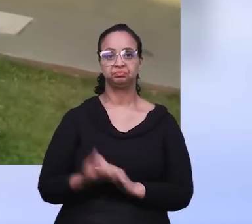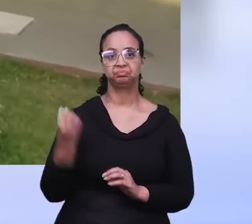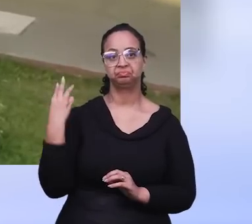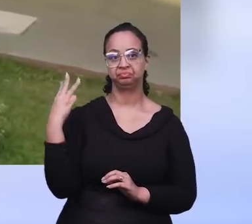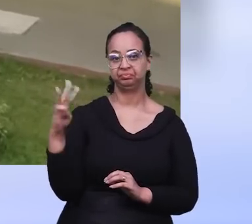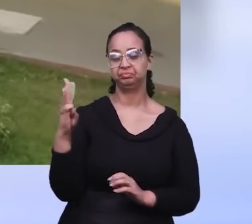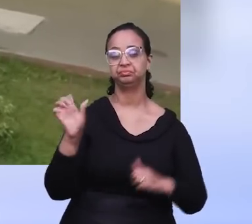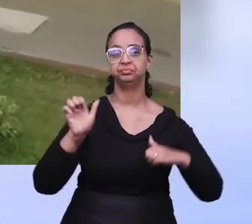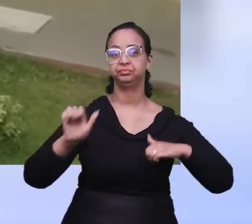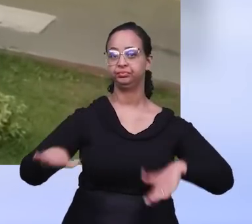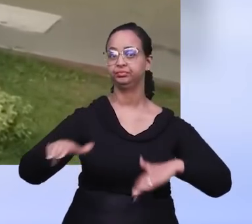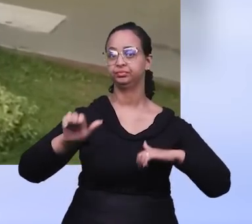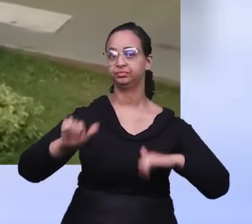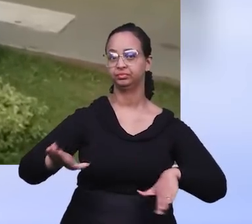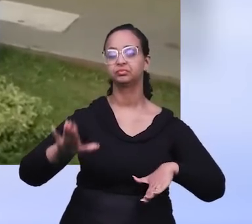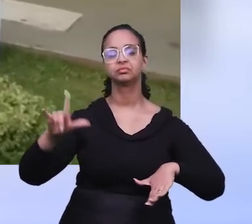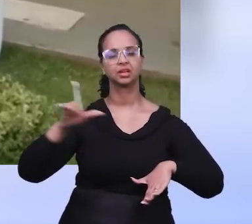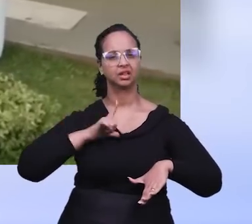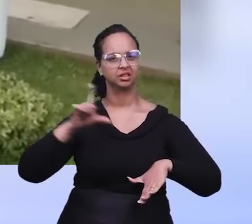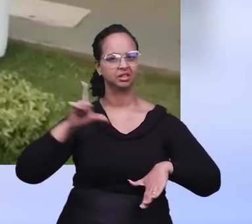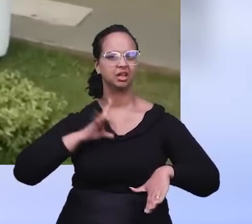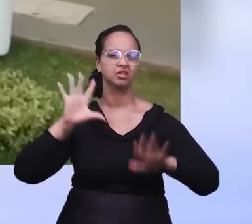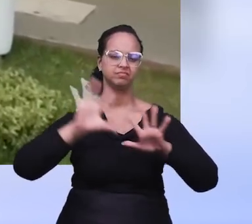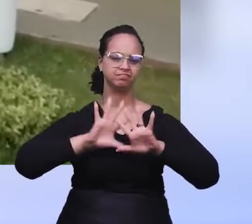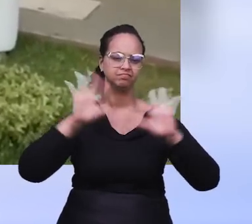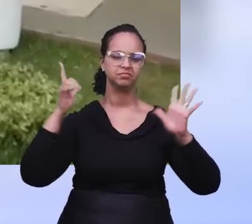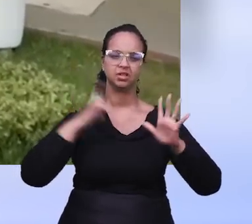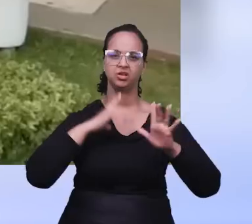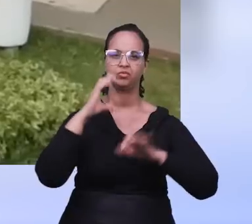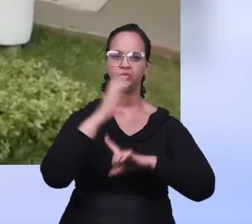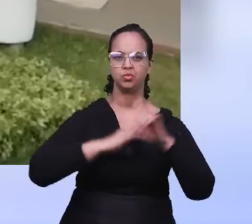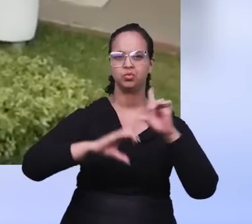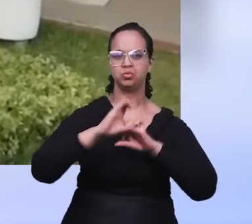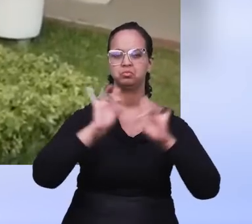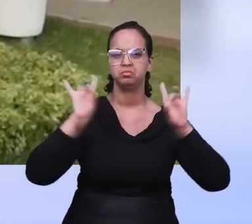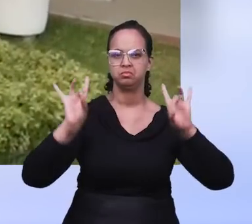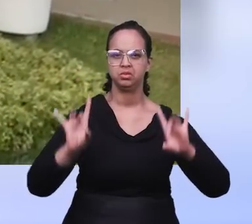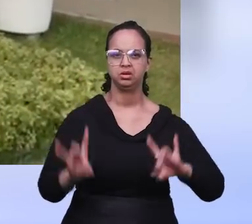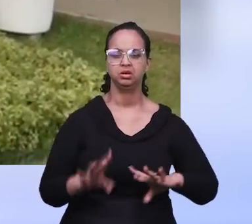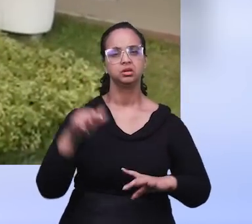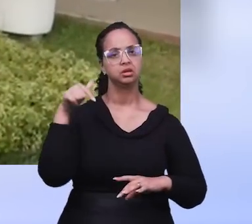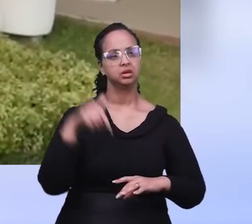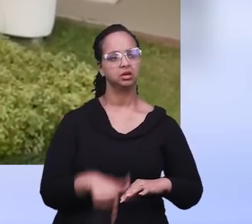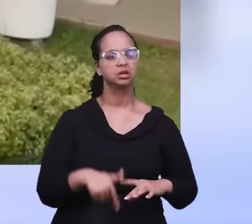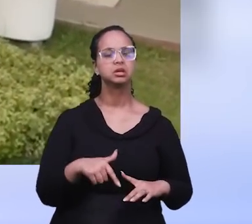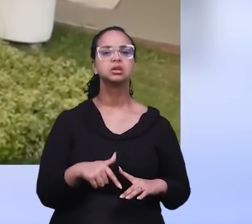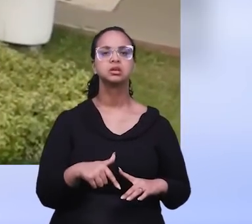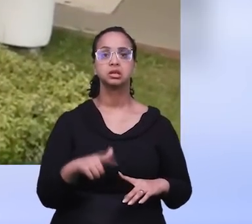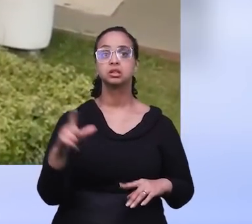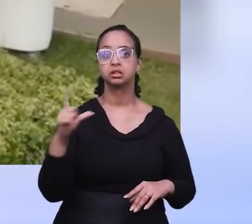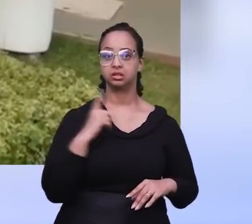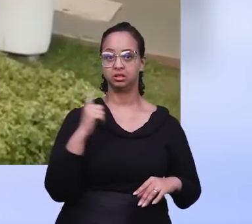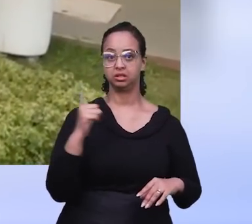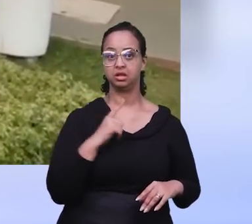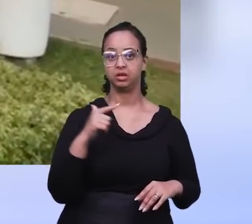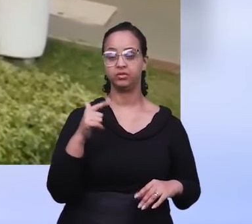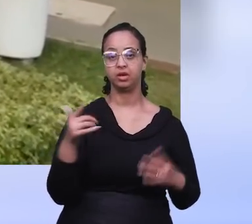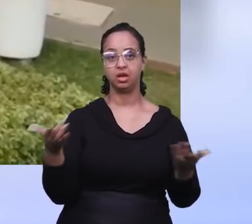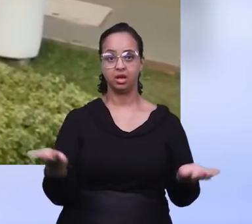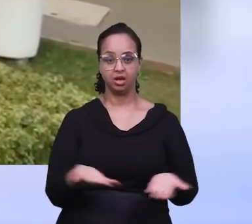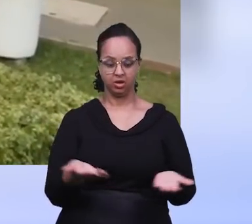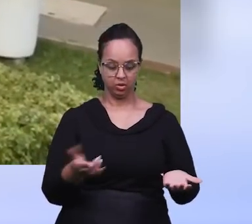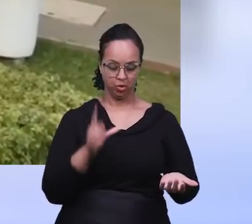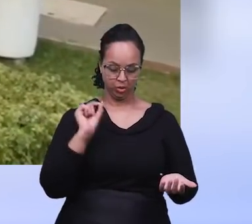no mês de setembro, nós tivemos aí, grandes eventos, grandes bênçãos, em nosso meio. Não poderia ser diferente,